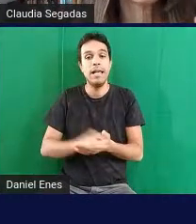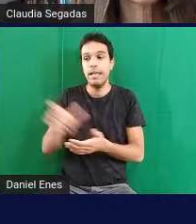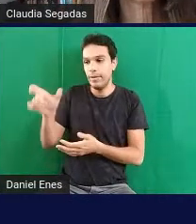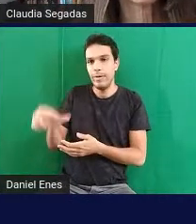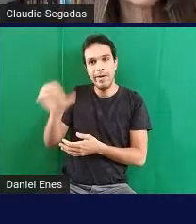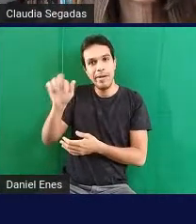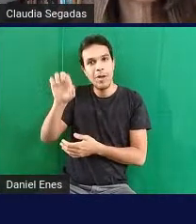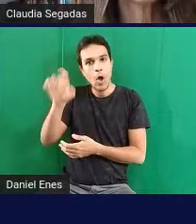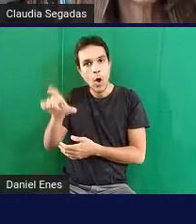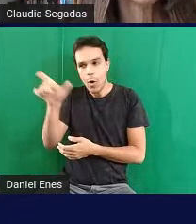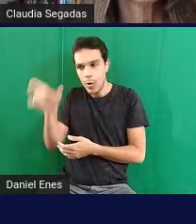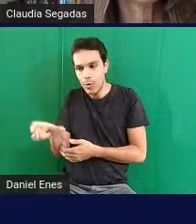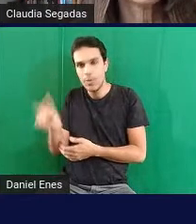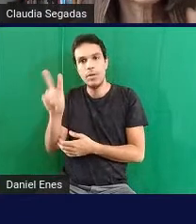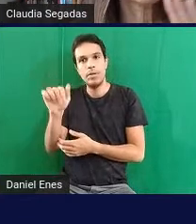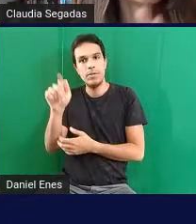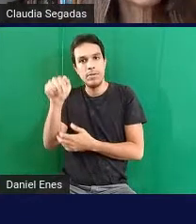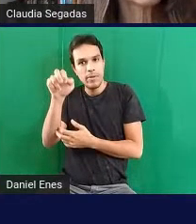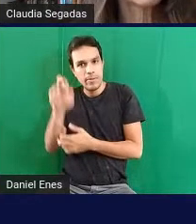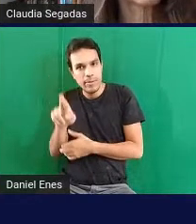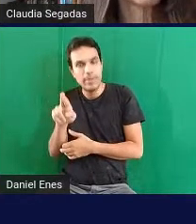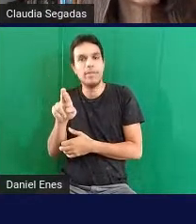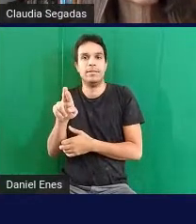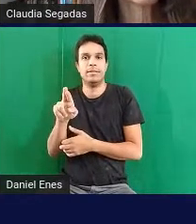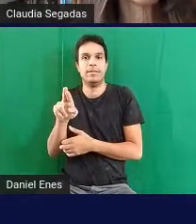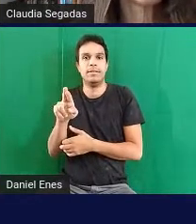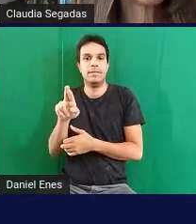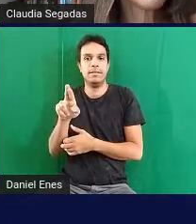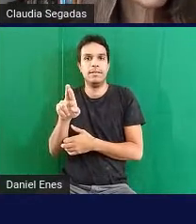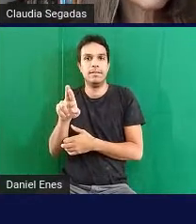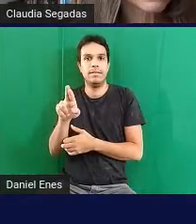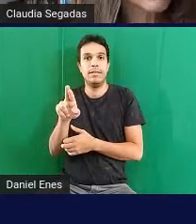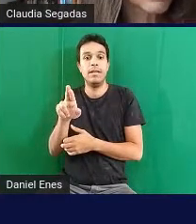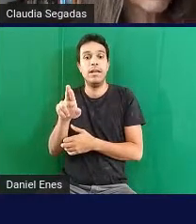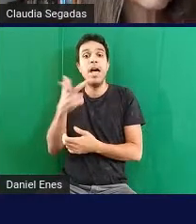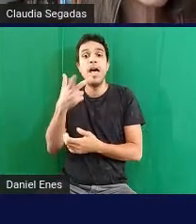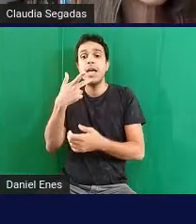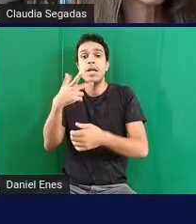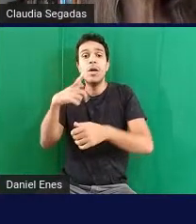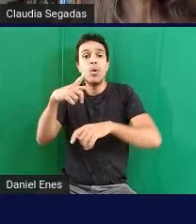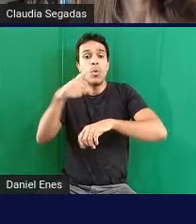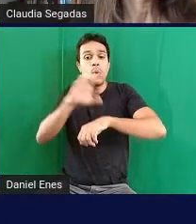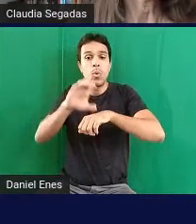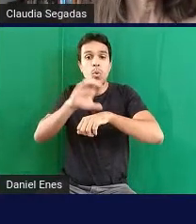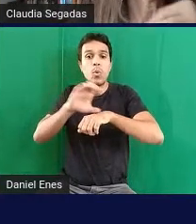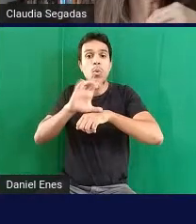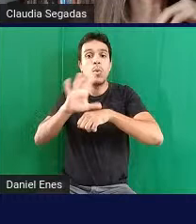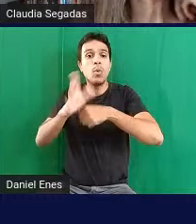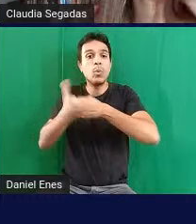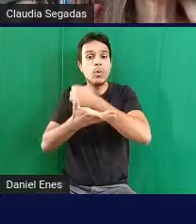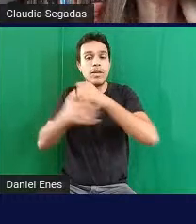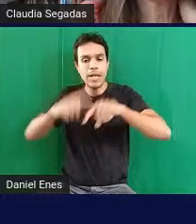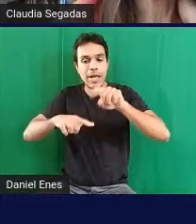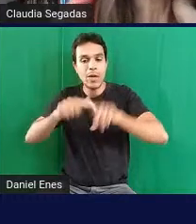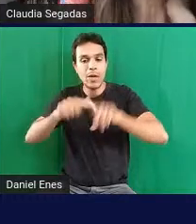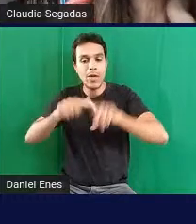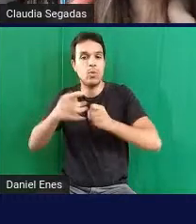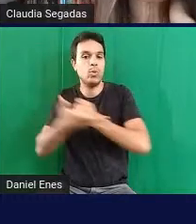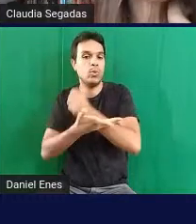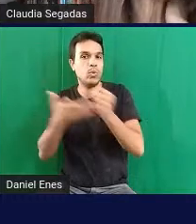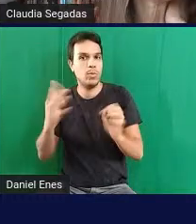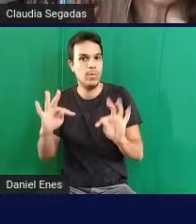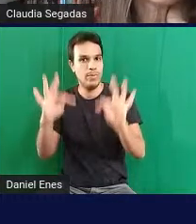eles se centraram principalmente em recursos com alguma base tecnológica então agora vou